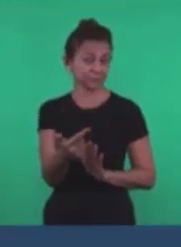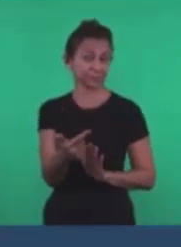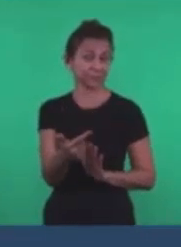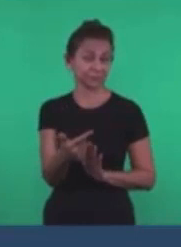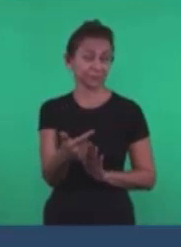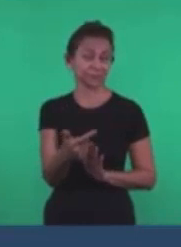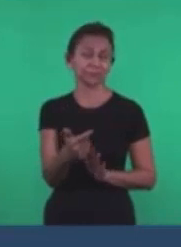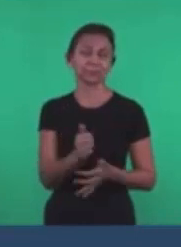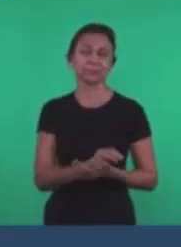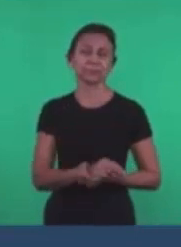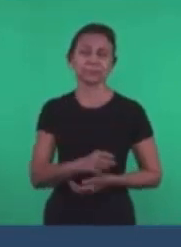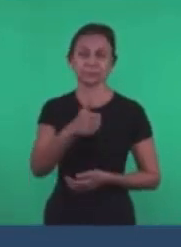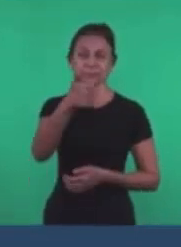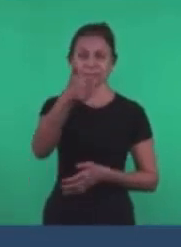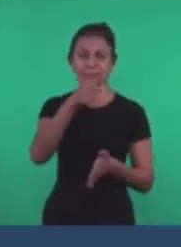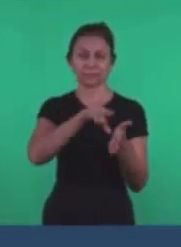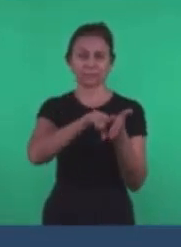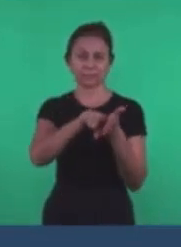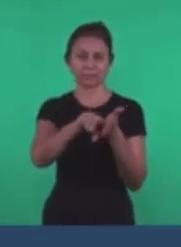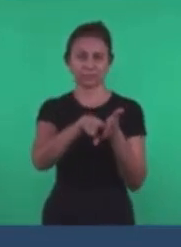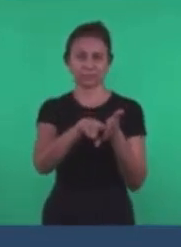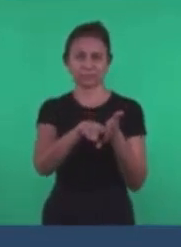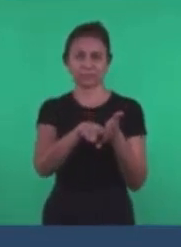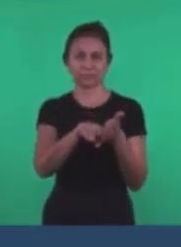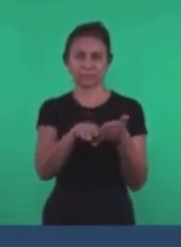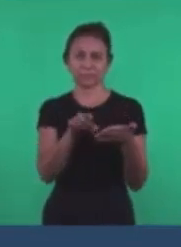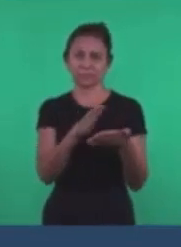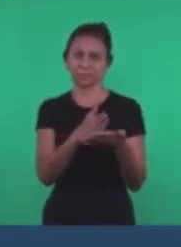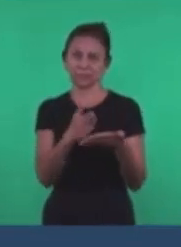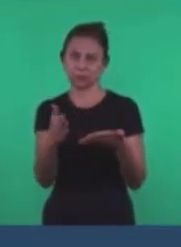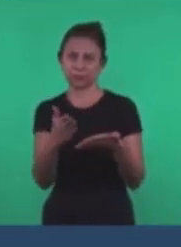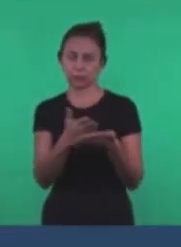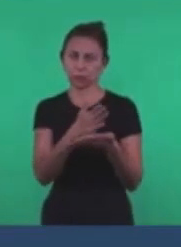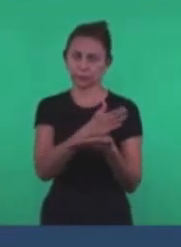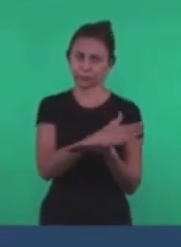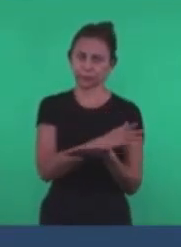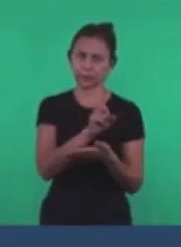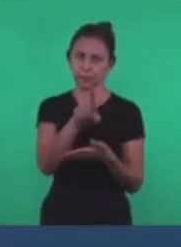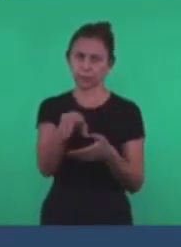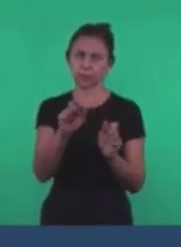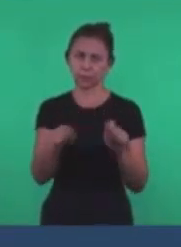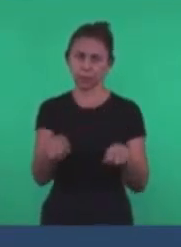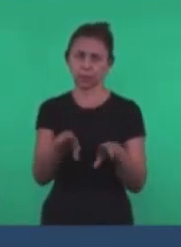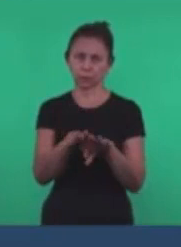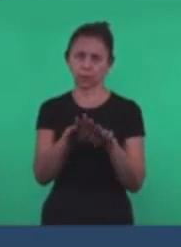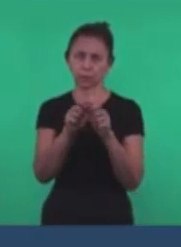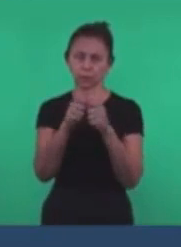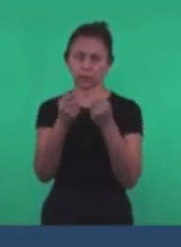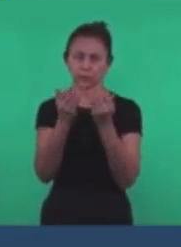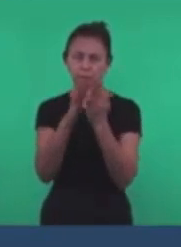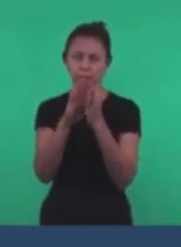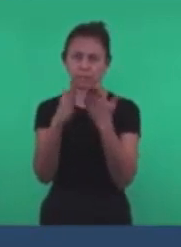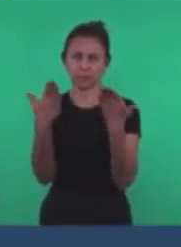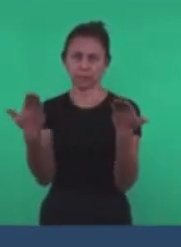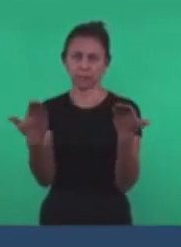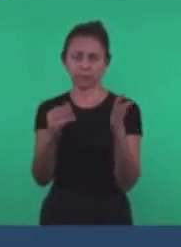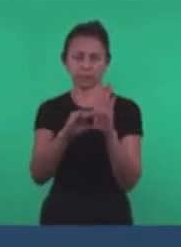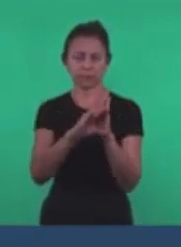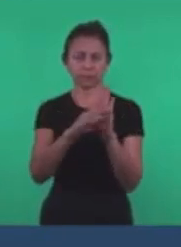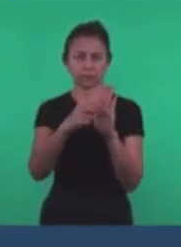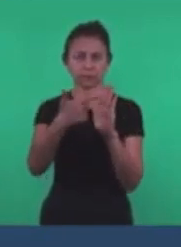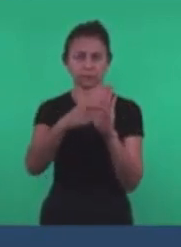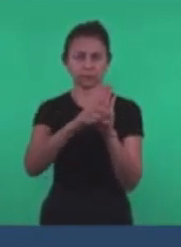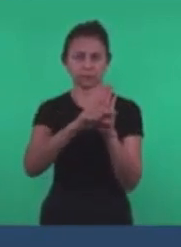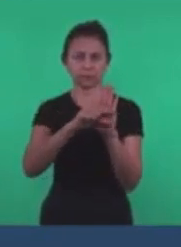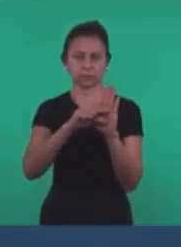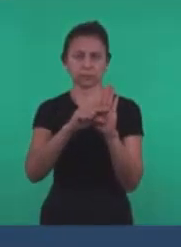primeira parte Da nossa pergunta Os irmãos Por certos Poderão estar agora Com suas bíblias abertas No capítulo 2 Do livro de